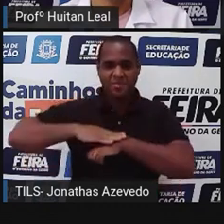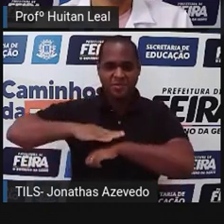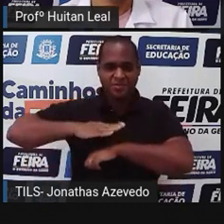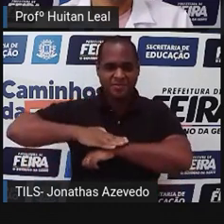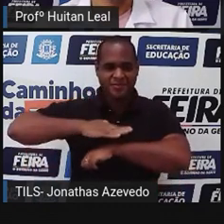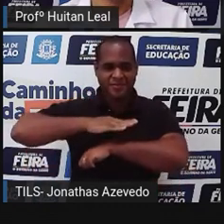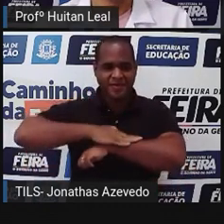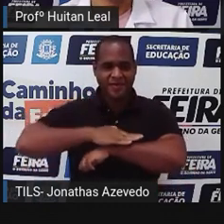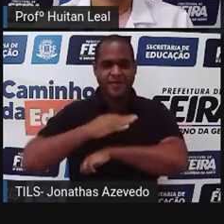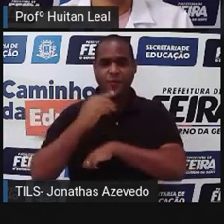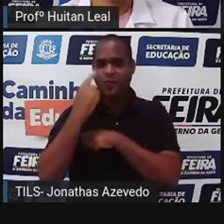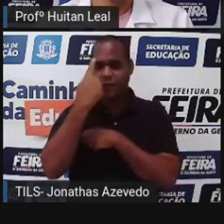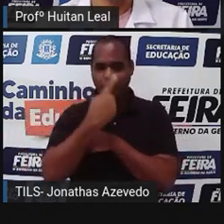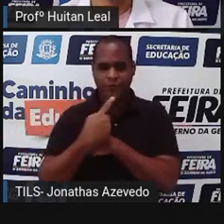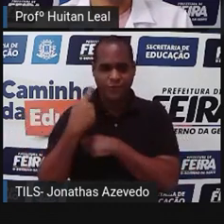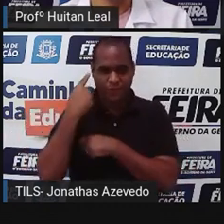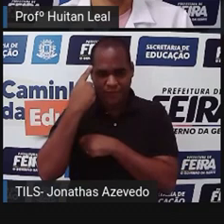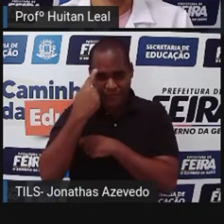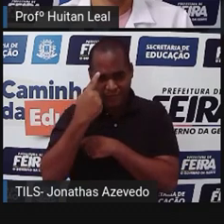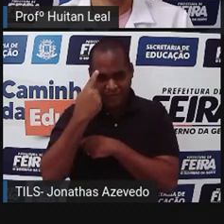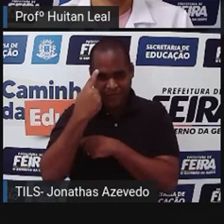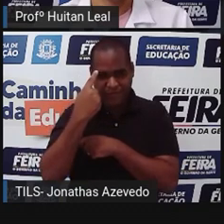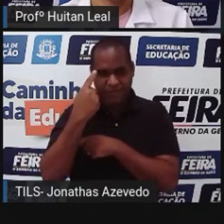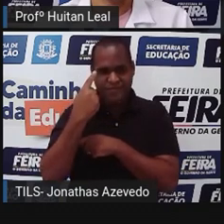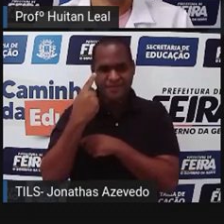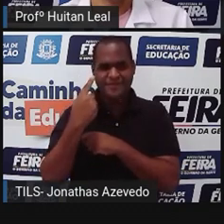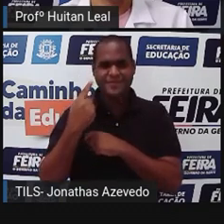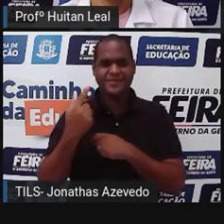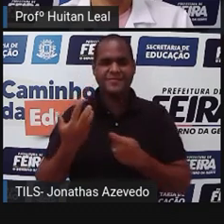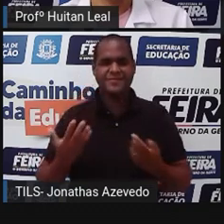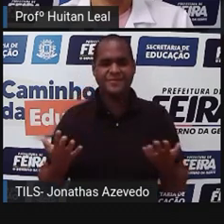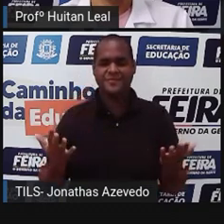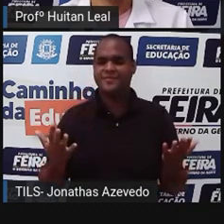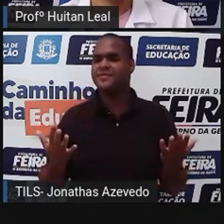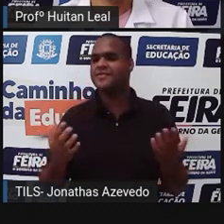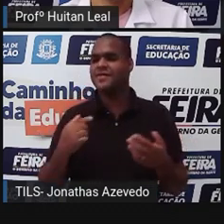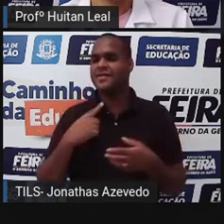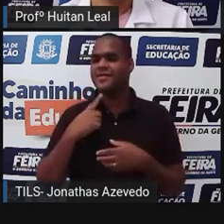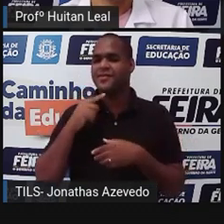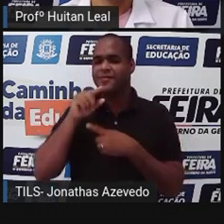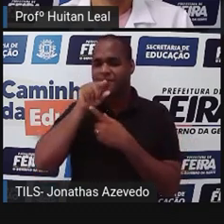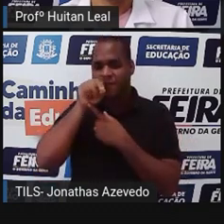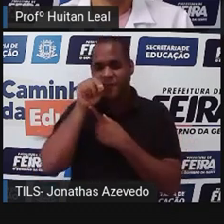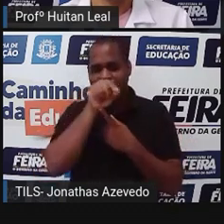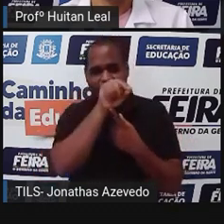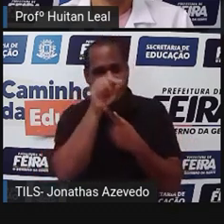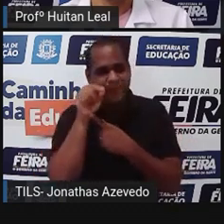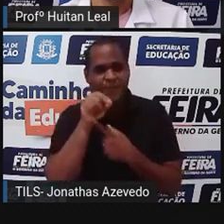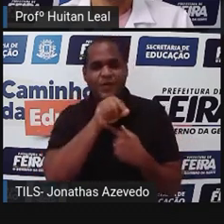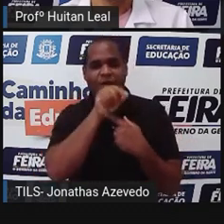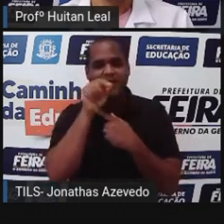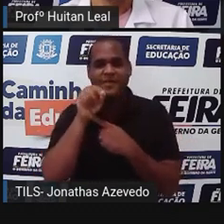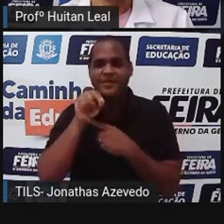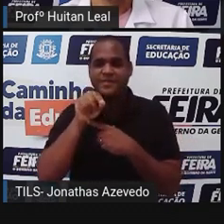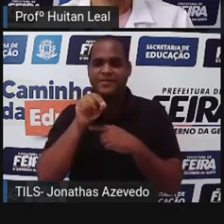Sapo com cara de relógio? E esse beija-flor com perna,